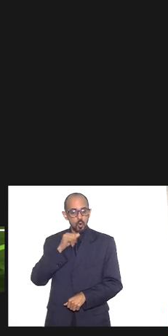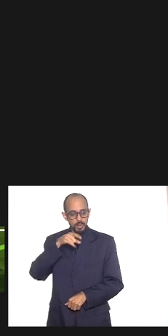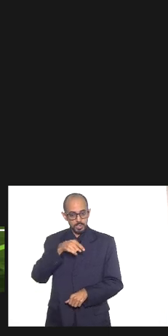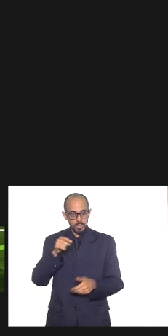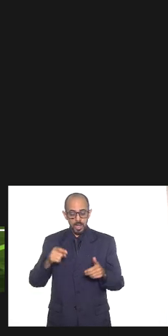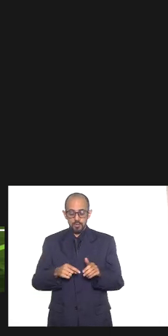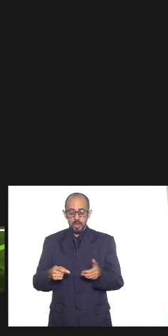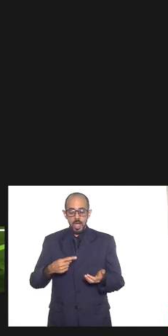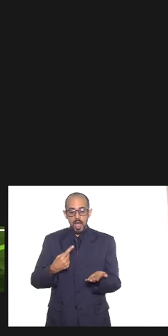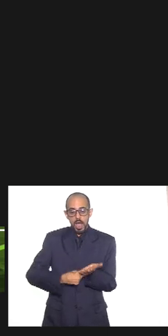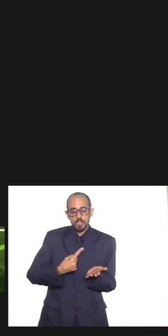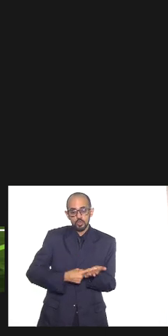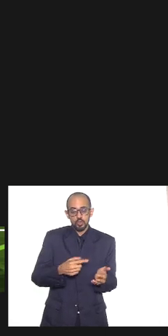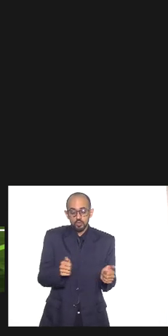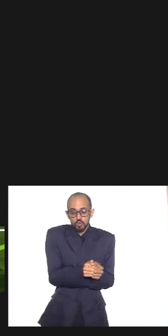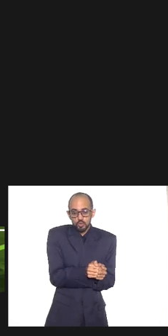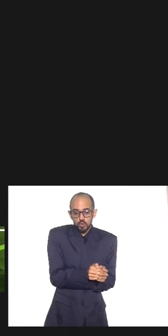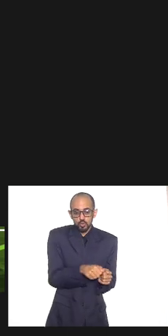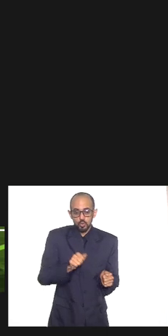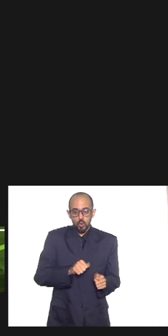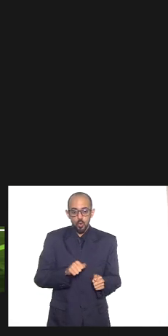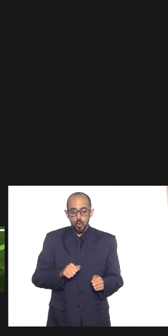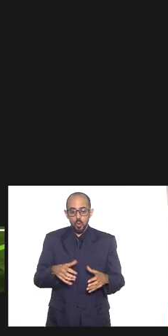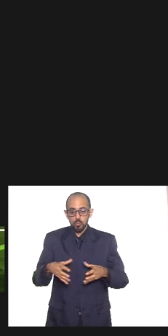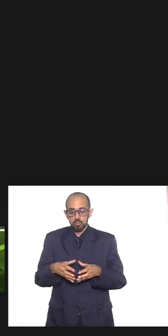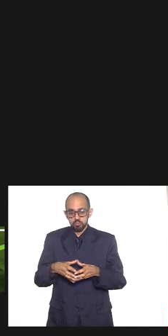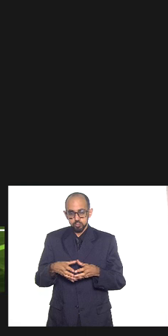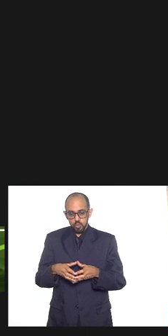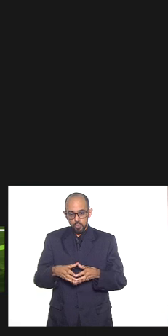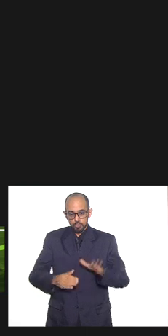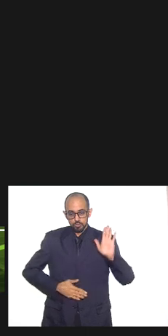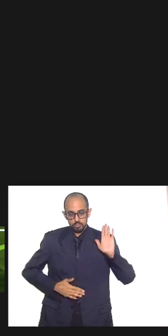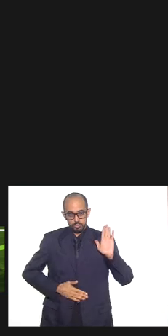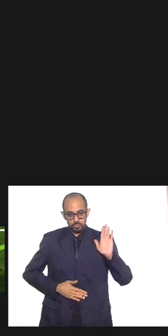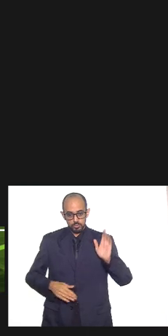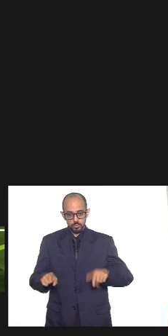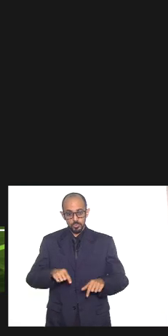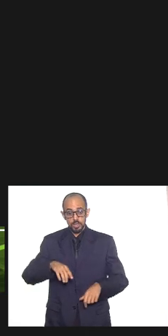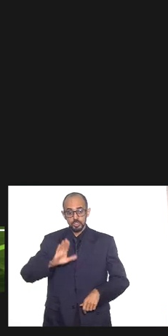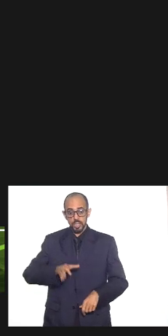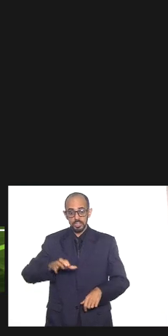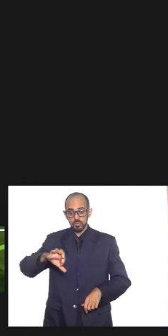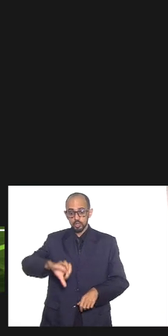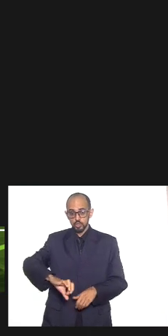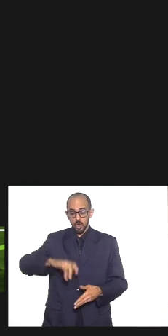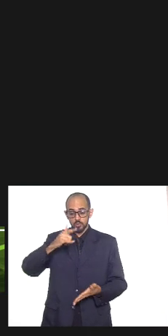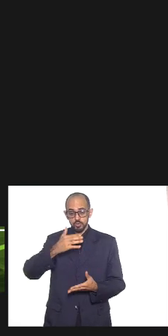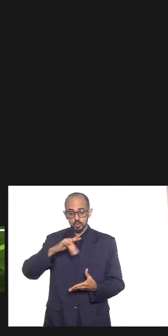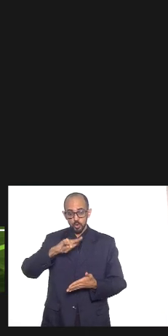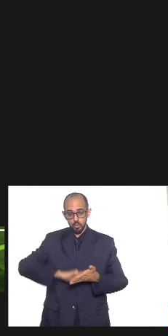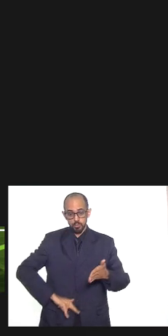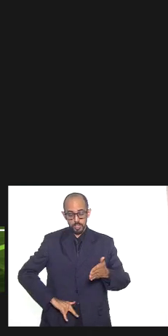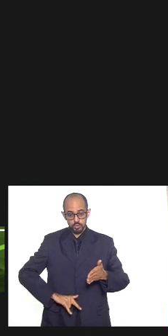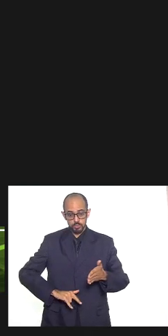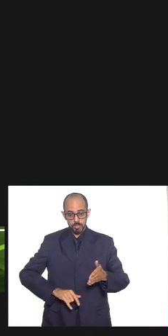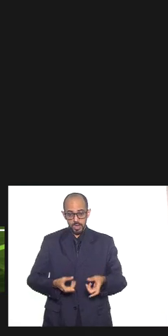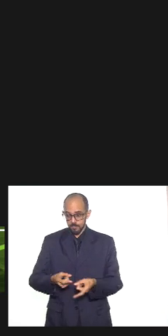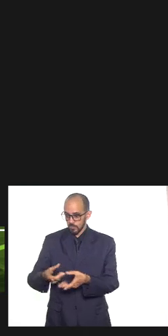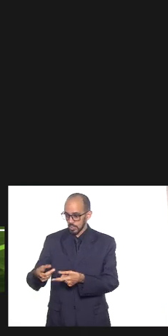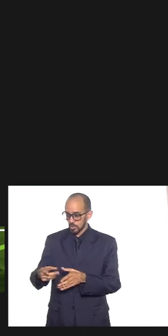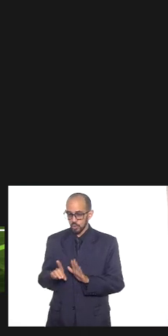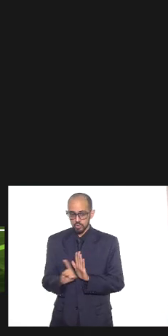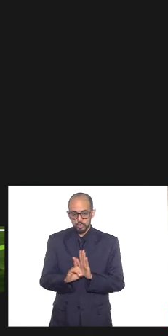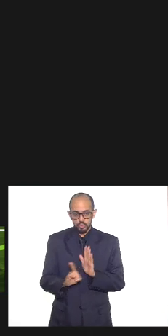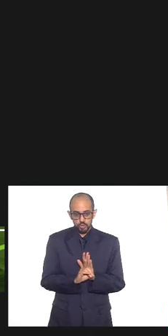a uma facção criminosa nós prendemos nós obtivemos nove mandados de prisão para traficantes com